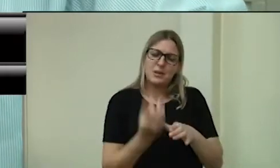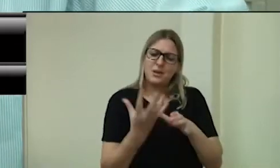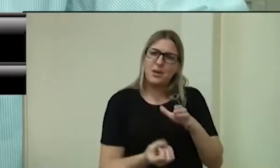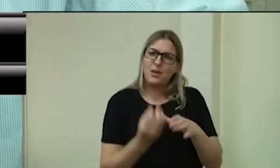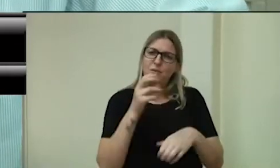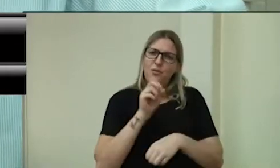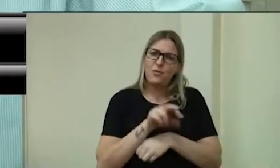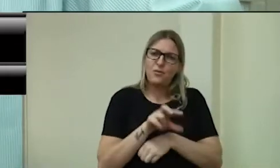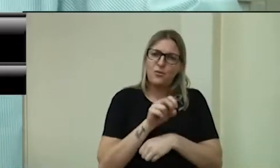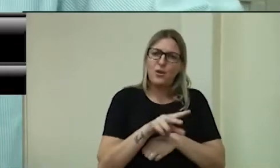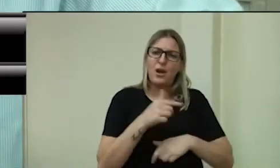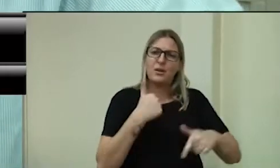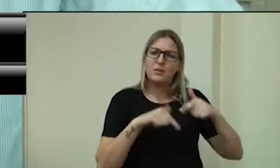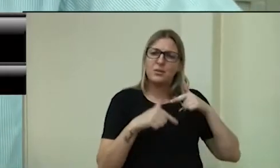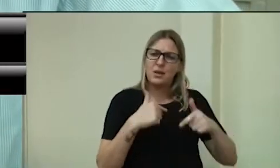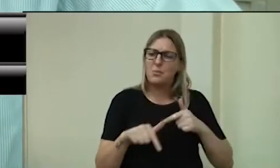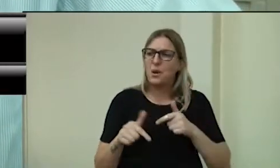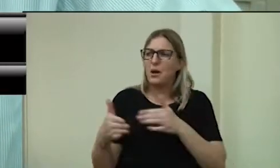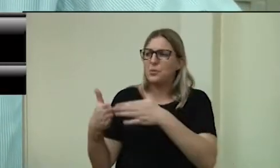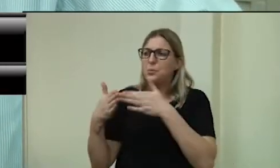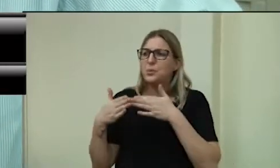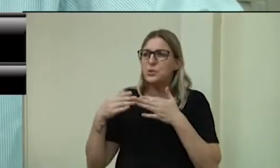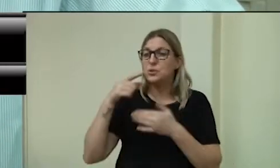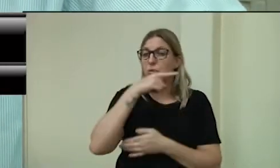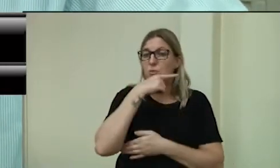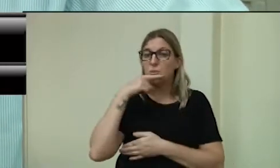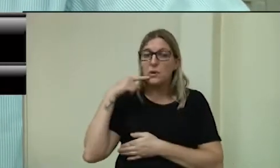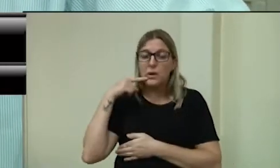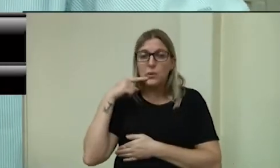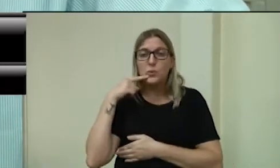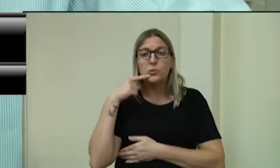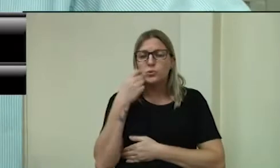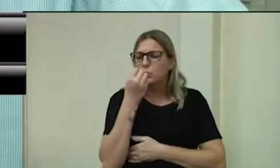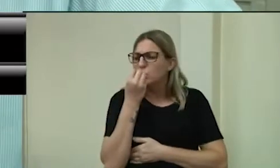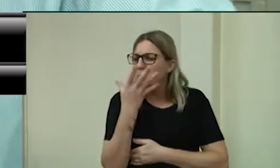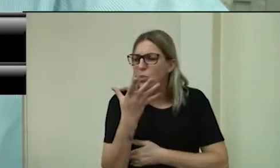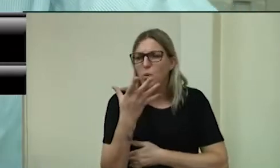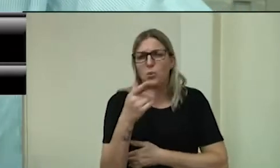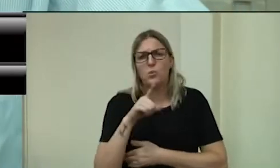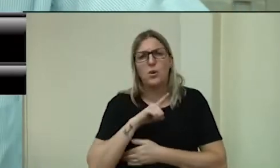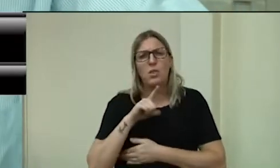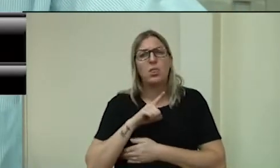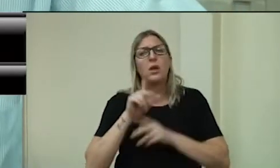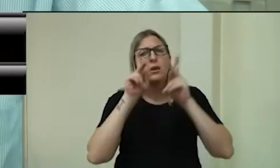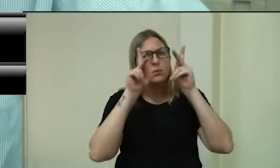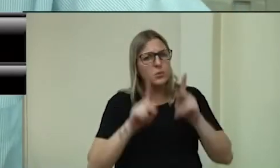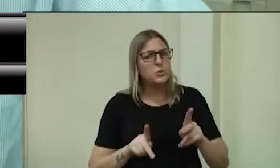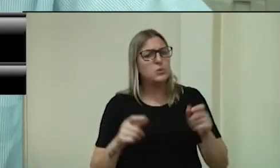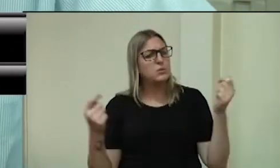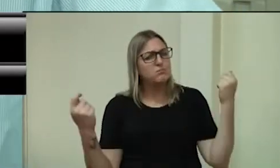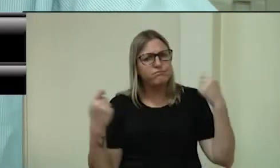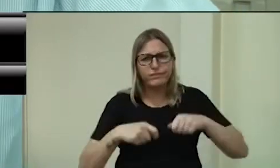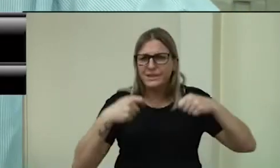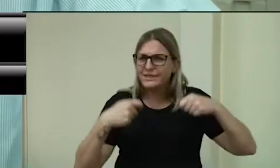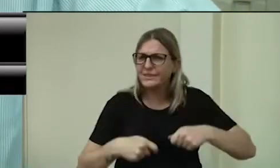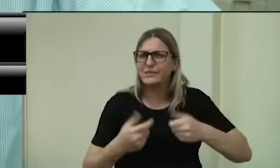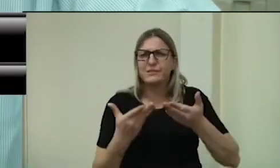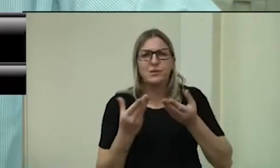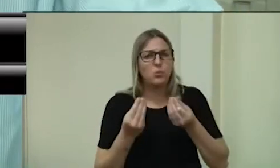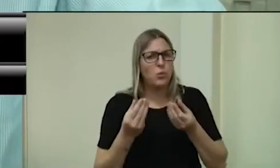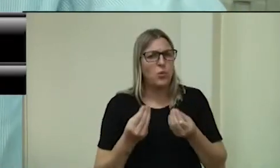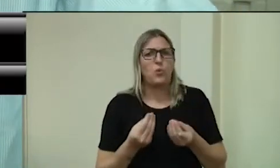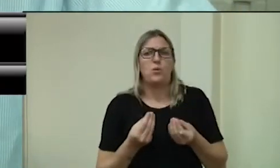assinei na chegada, que bom, tem gente que está, não vou dizer, passando fogo, passa necessidade, necessidade,